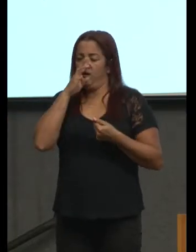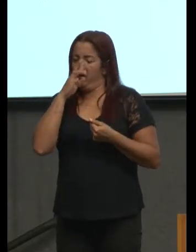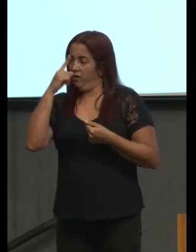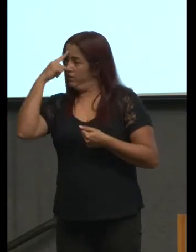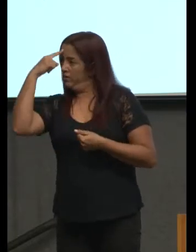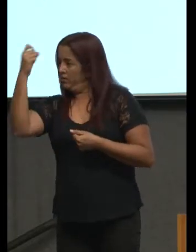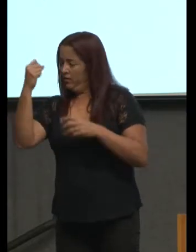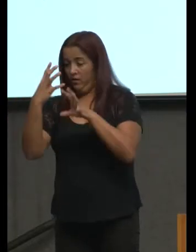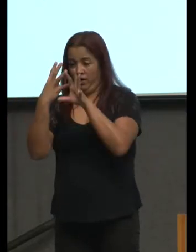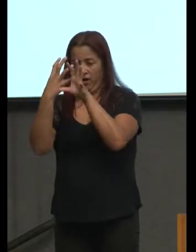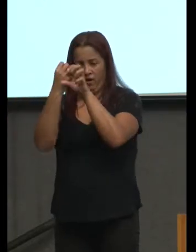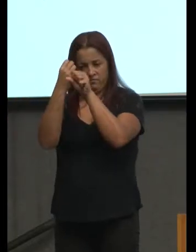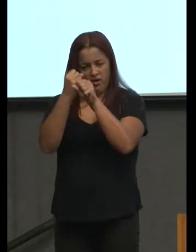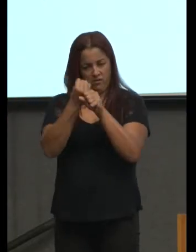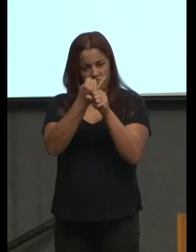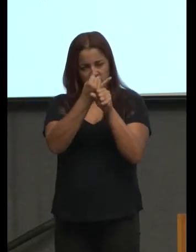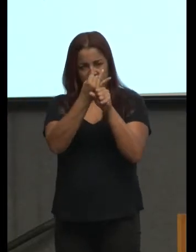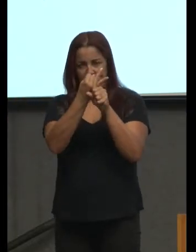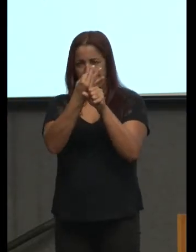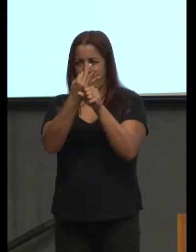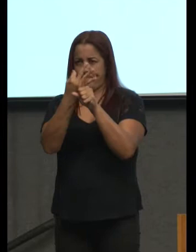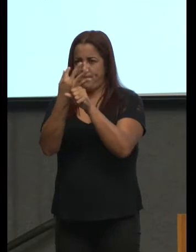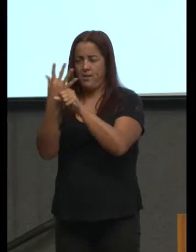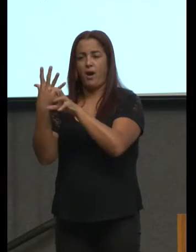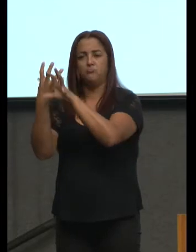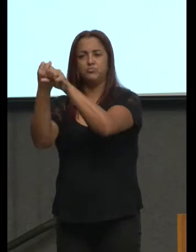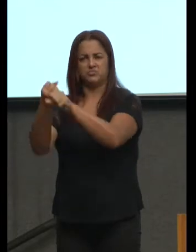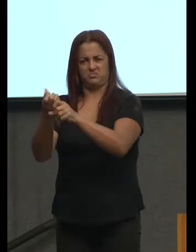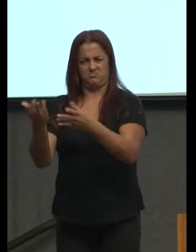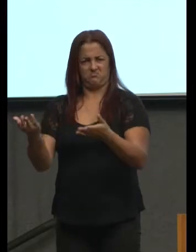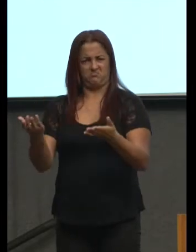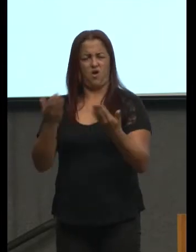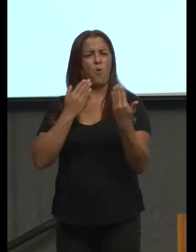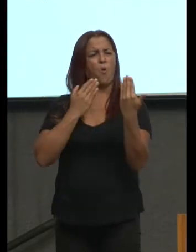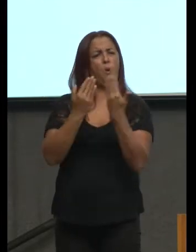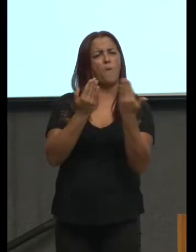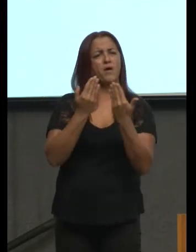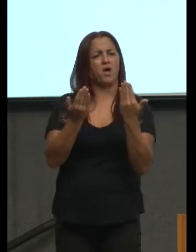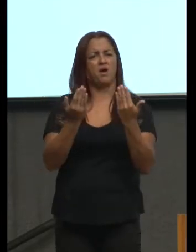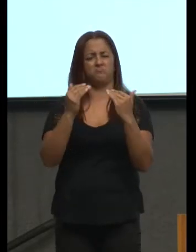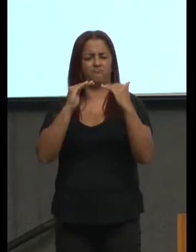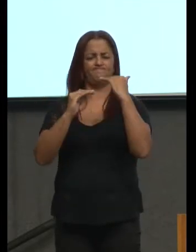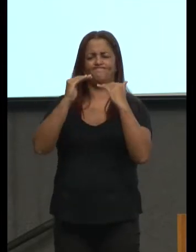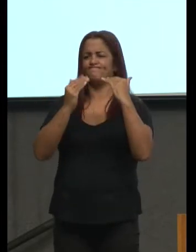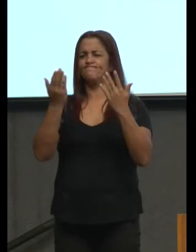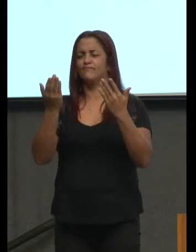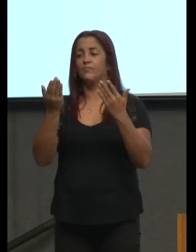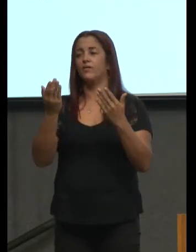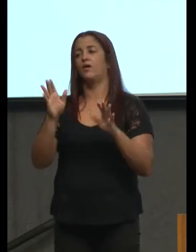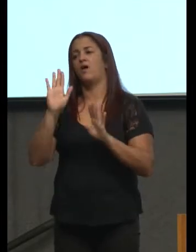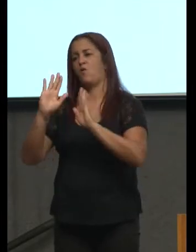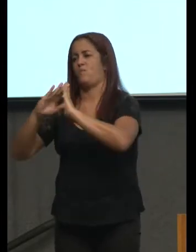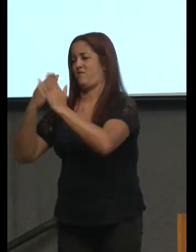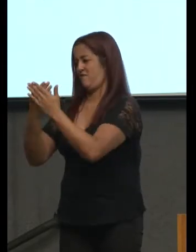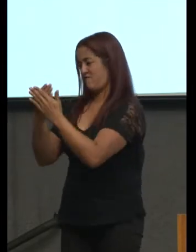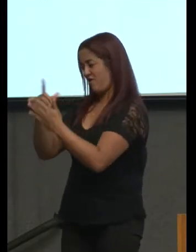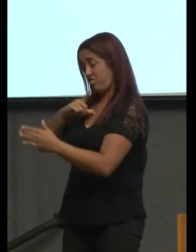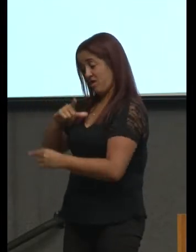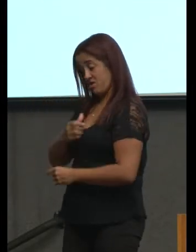numérica que compara isso que o Menezes falou uma escola que de seis foi para